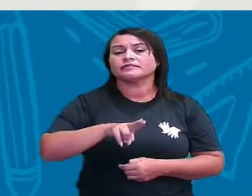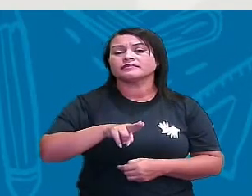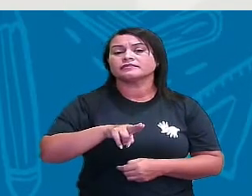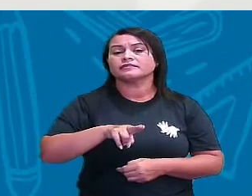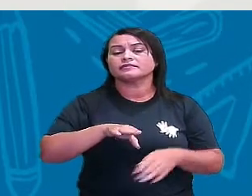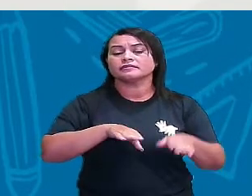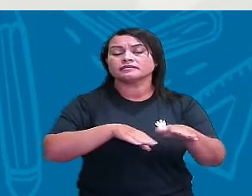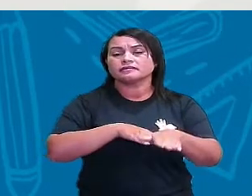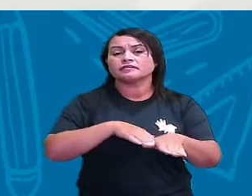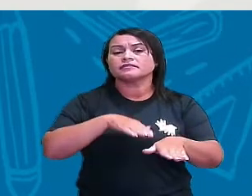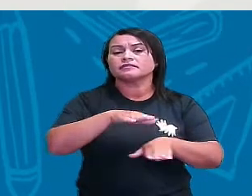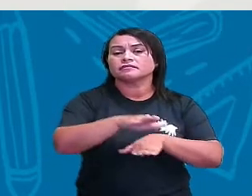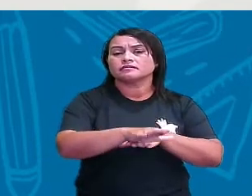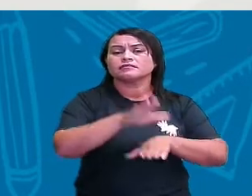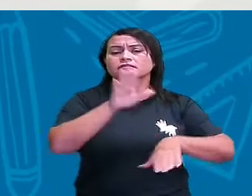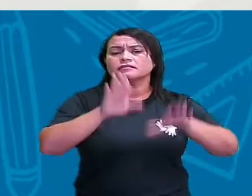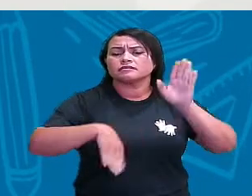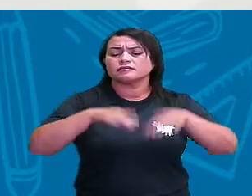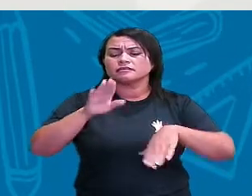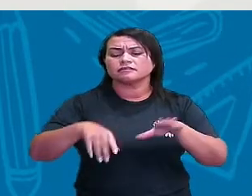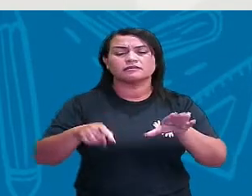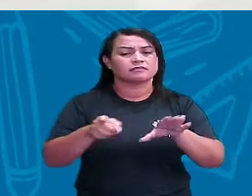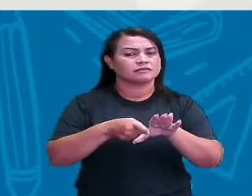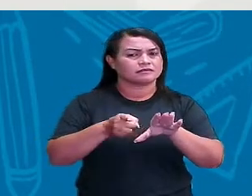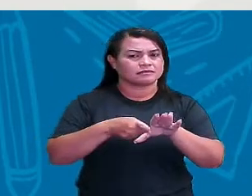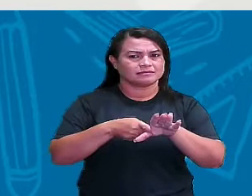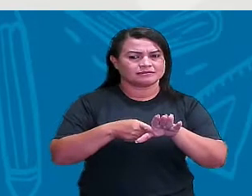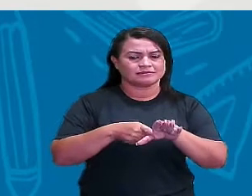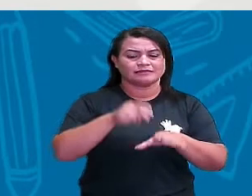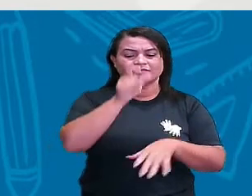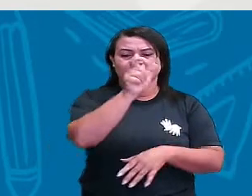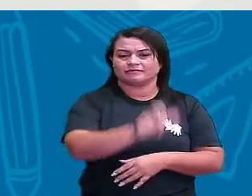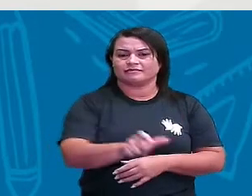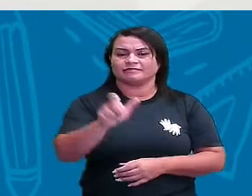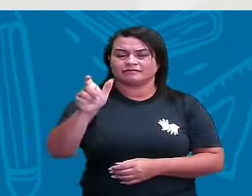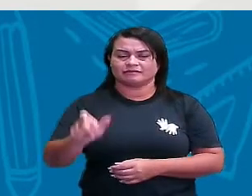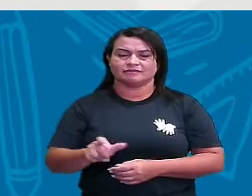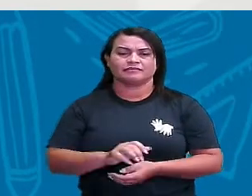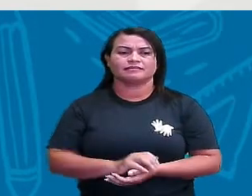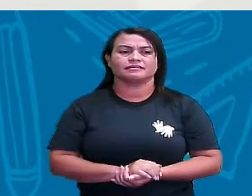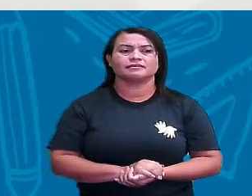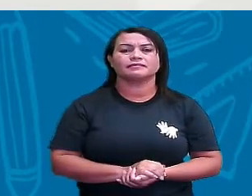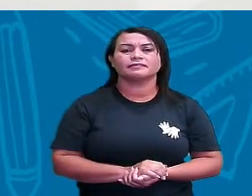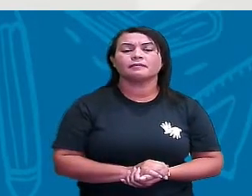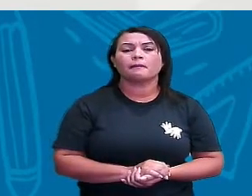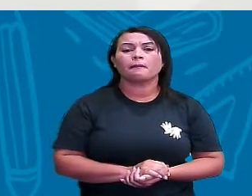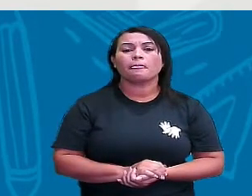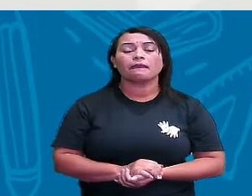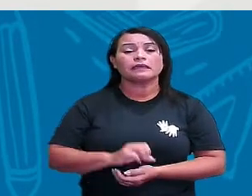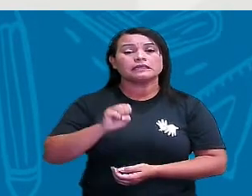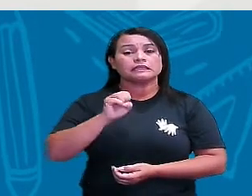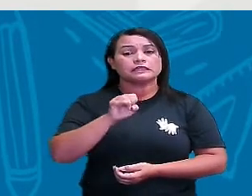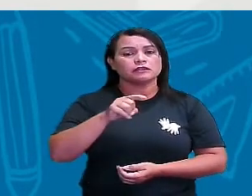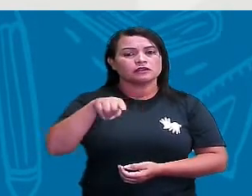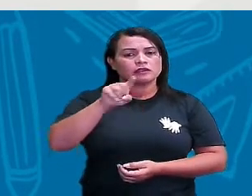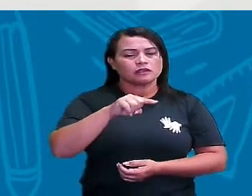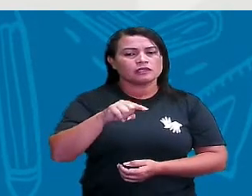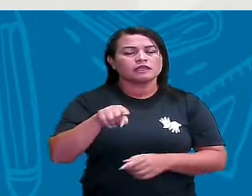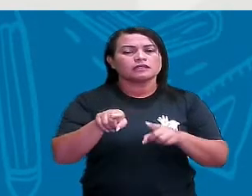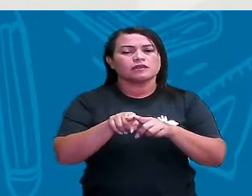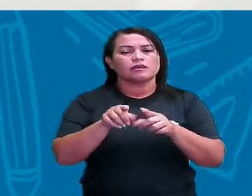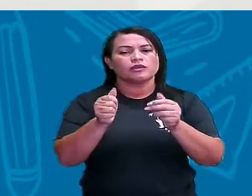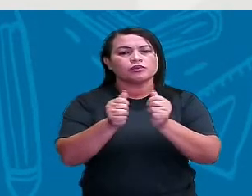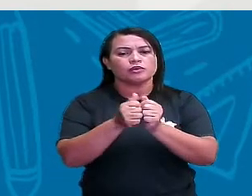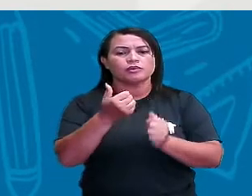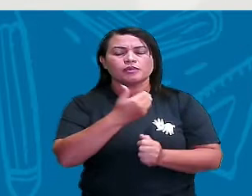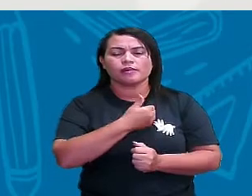depender do tamanho do pé da pessoa, tá certo? Então, se você e seus colegas medirem o